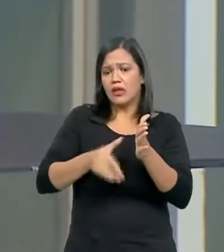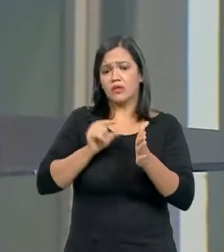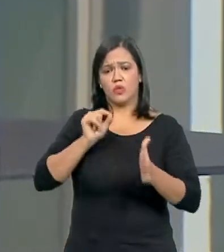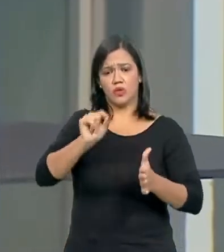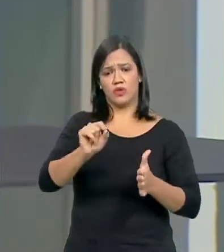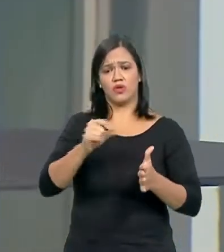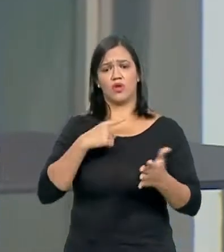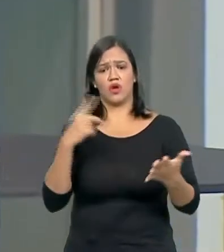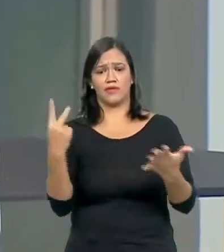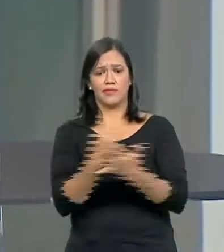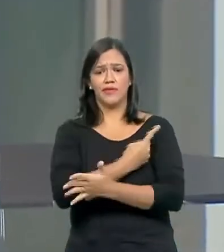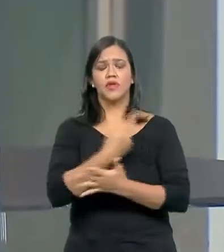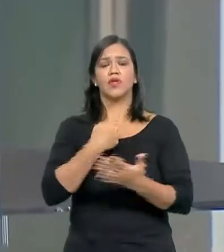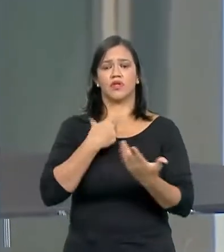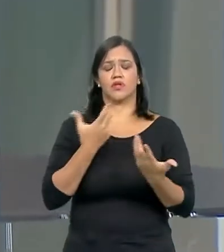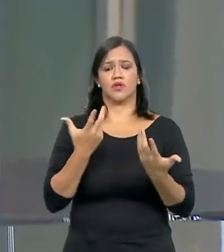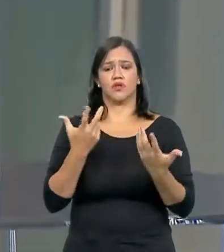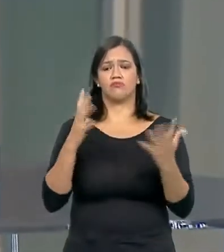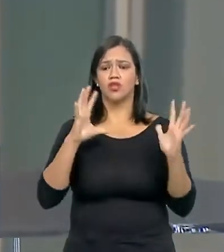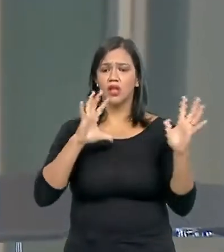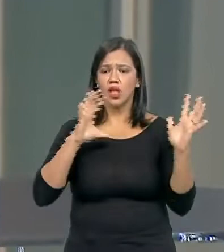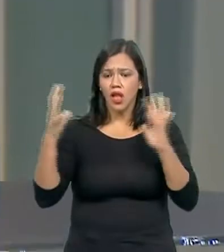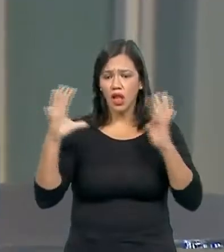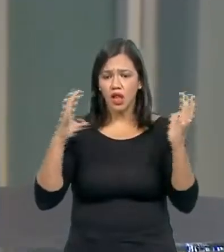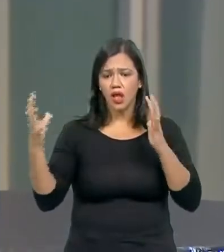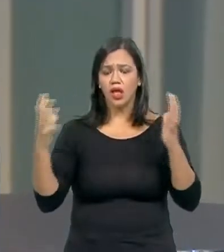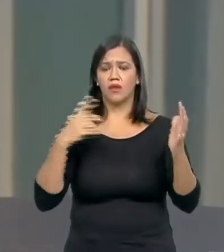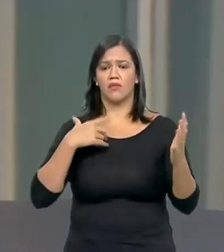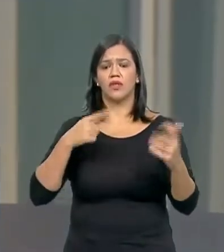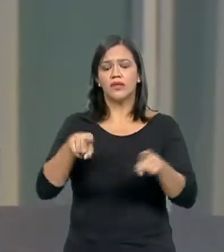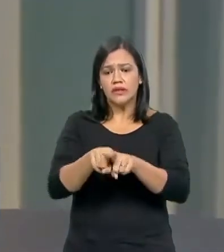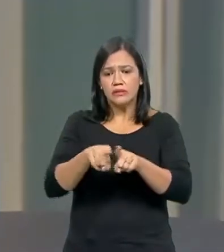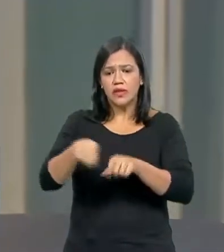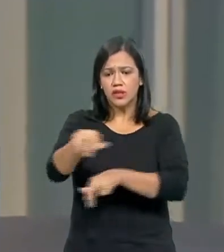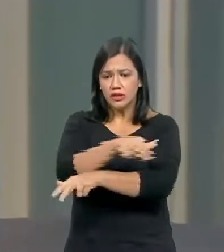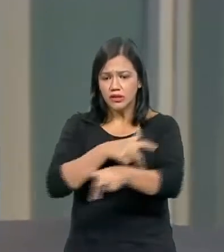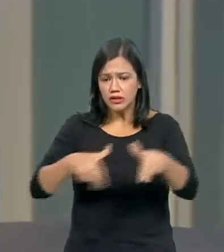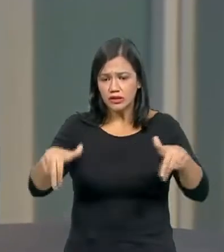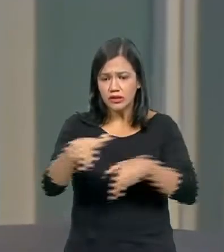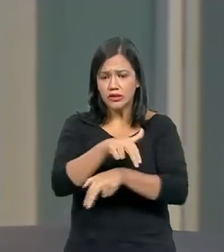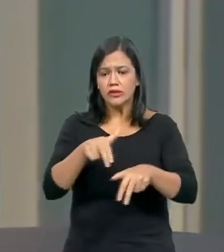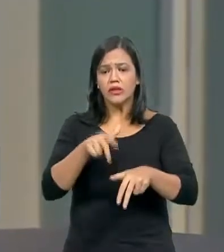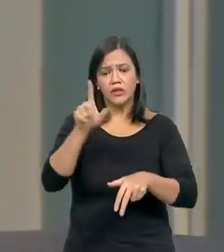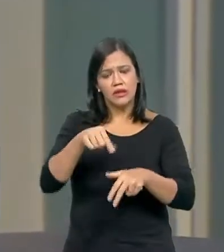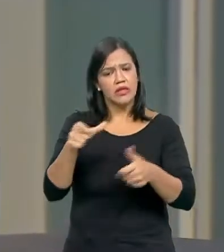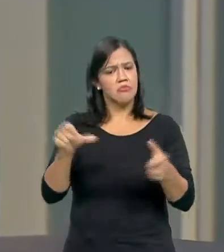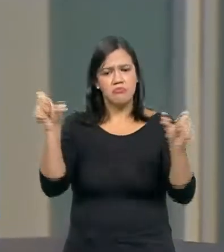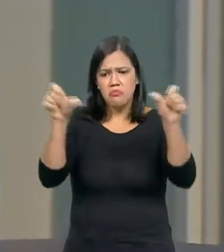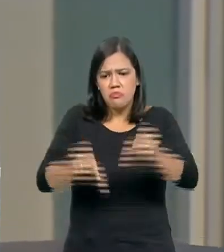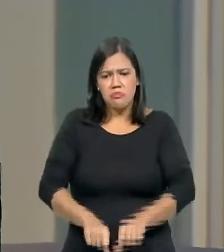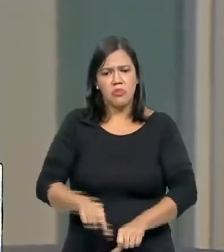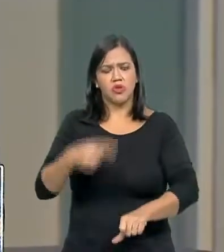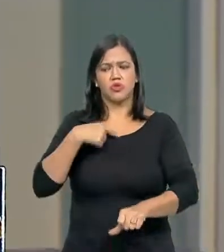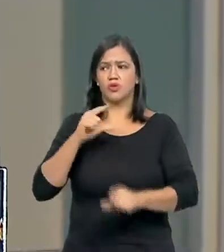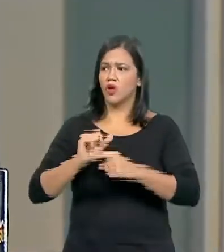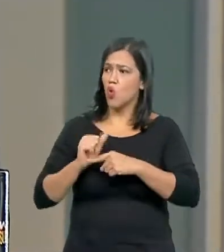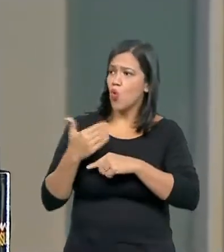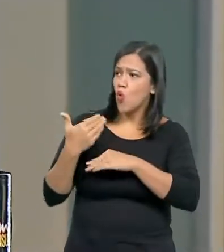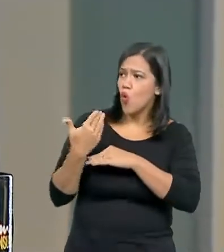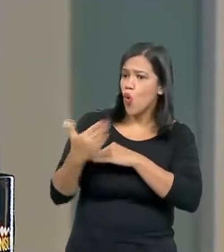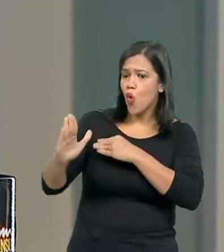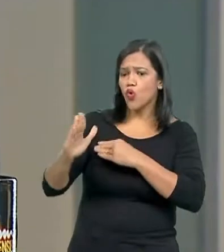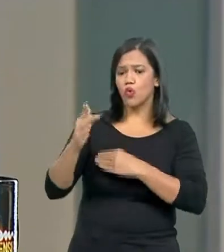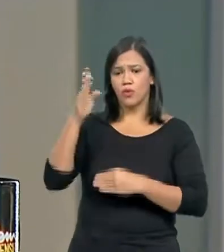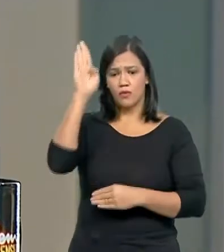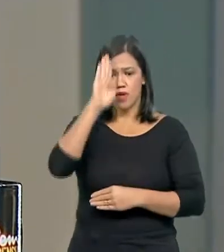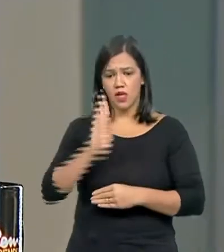climática, situação de circulação muito prejudicada em relação ao resto do Brasil e